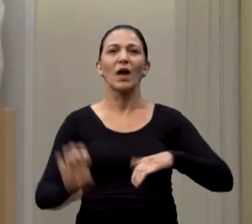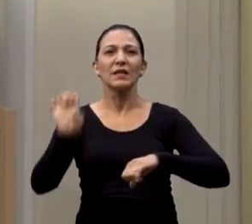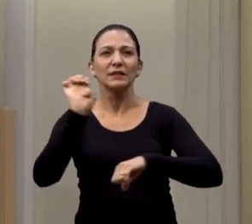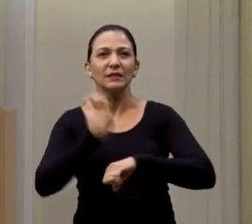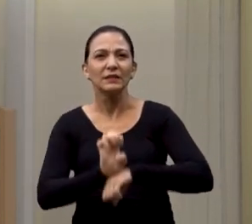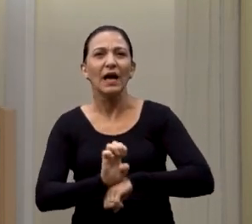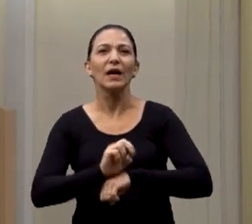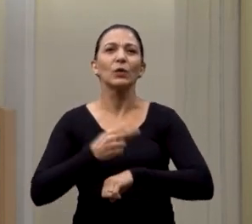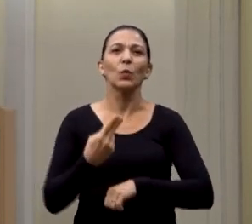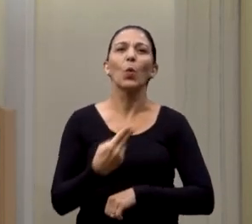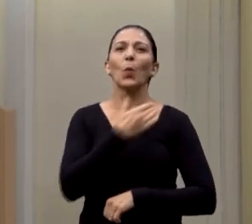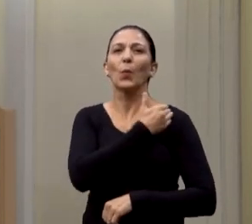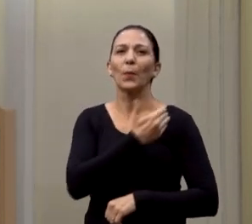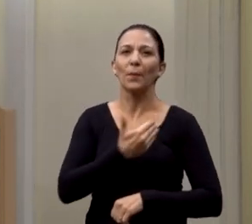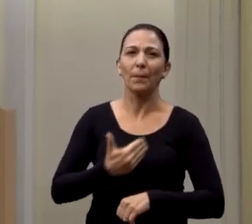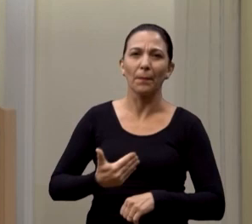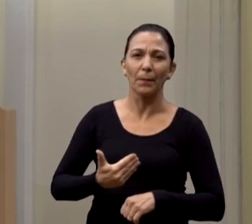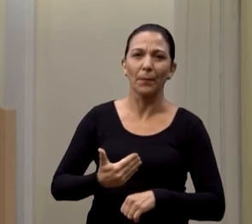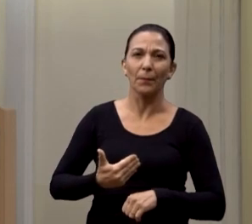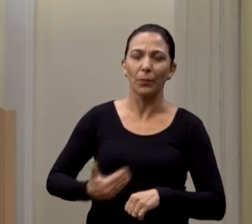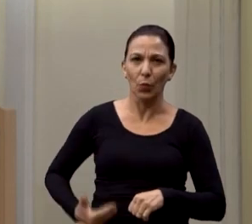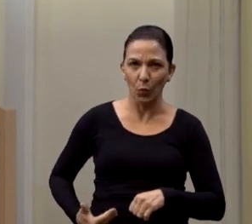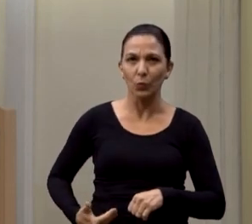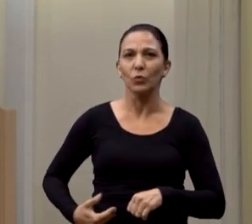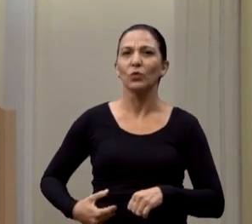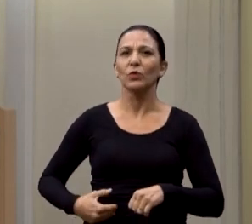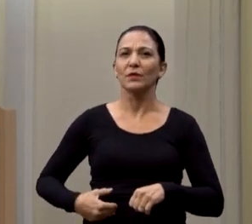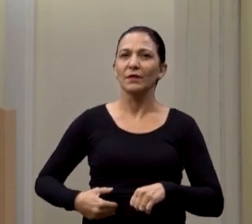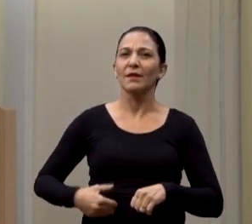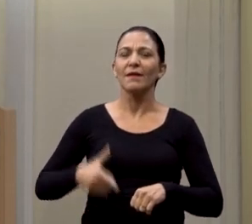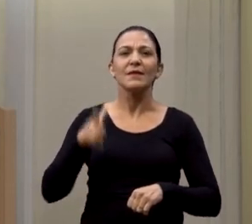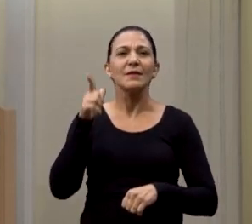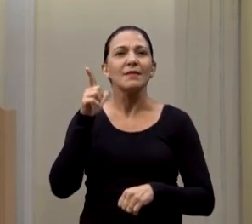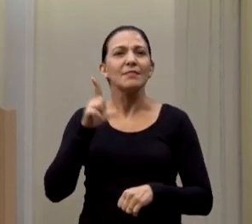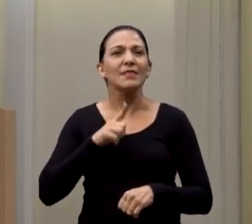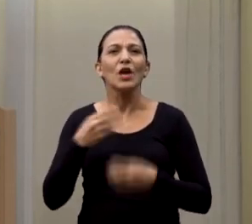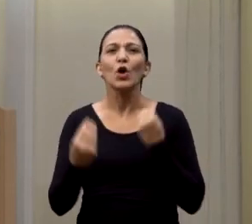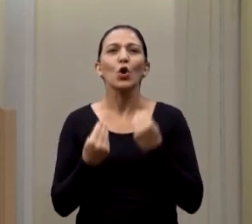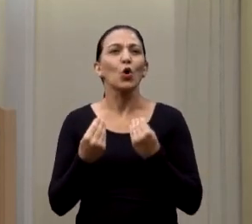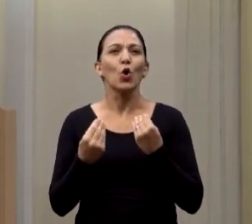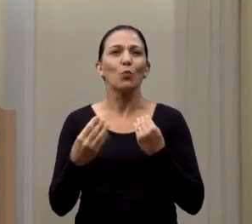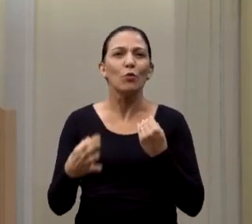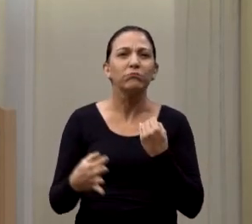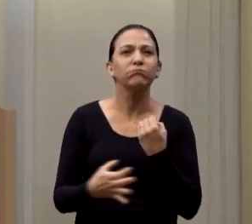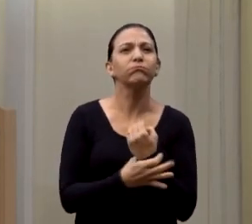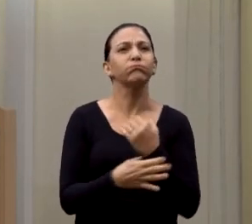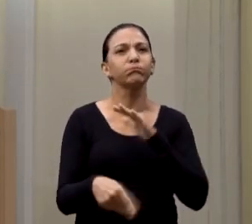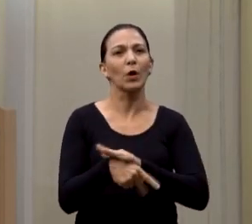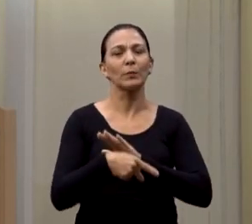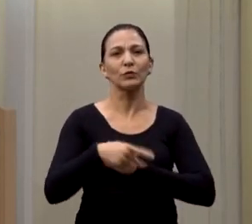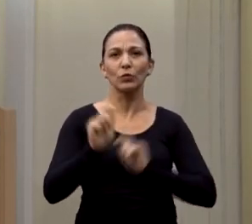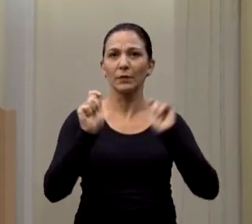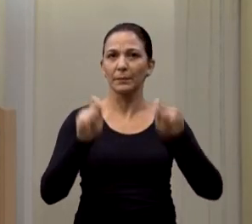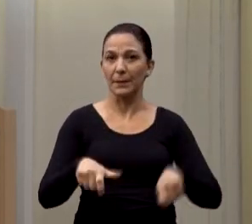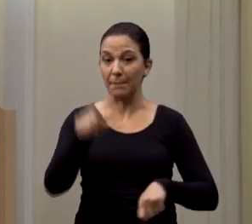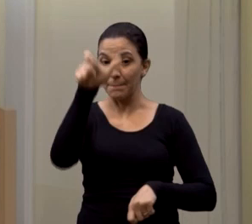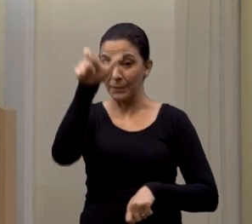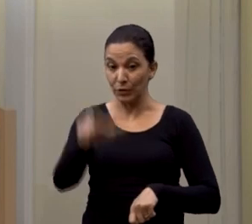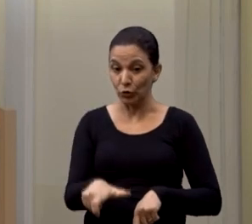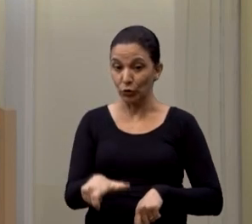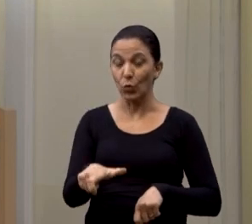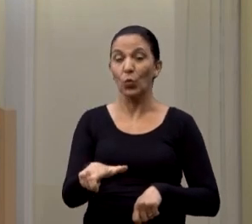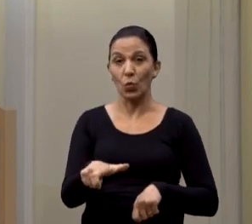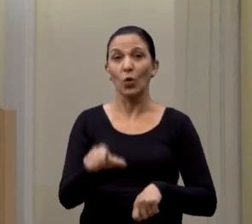se volta contra essa pessoa, ela tem que saber como se defender. E nesse caso que eu vou mostrar para os senhores aqui hoje, o munícipe não